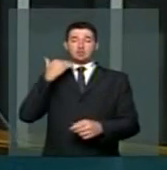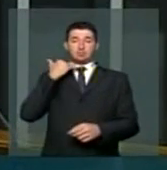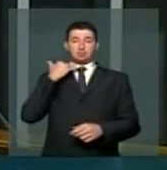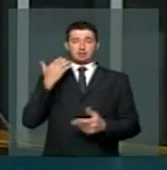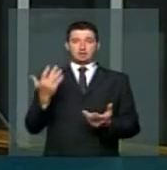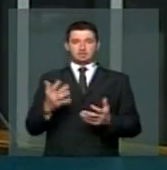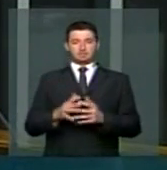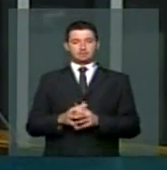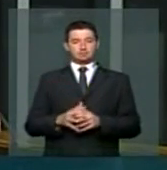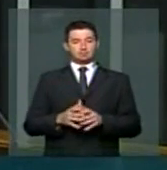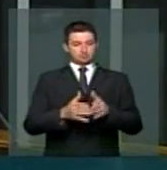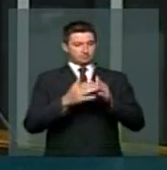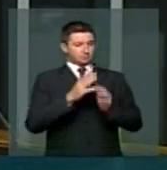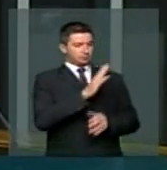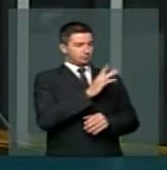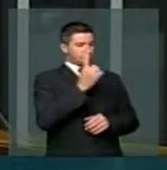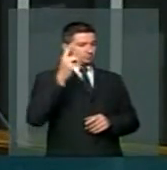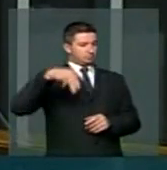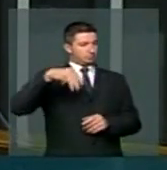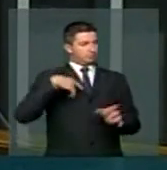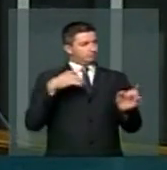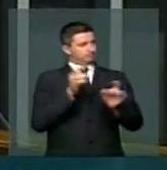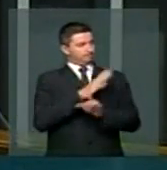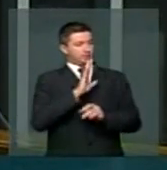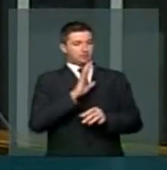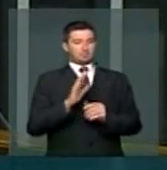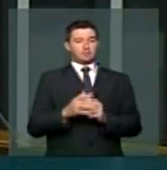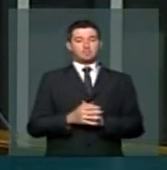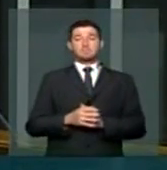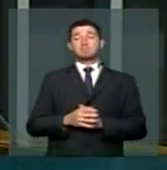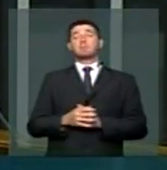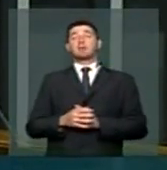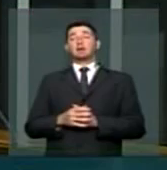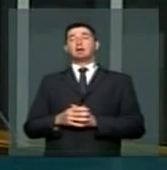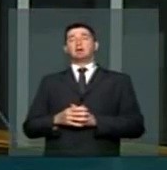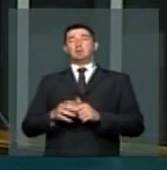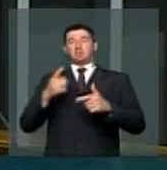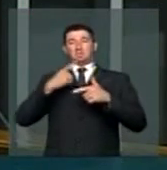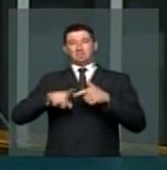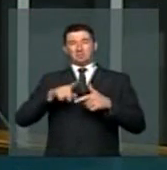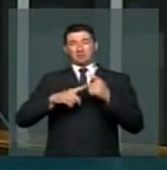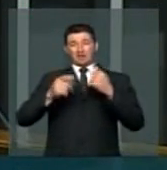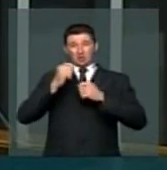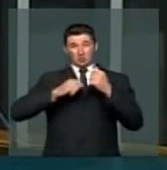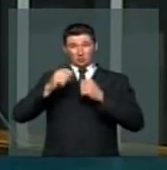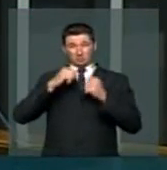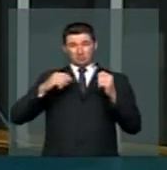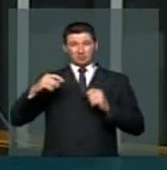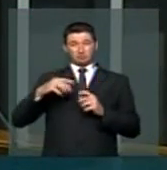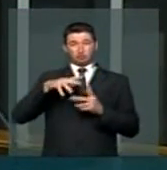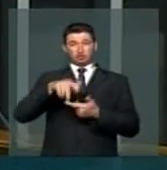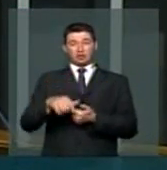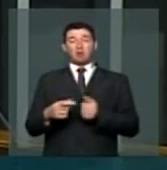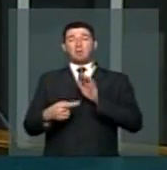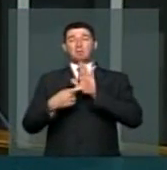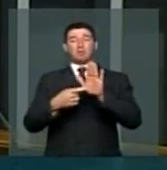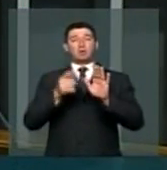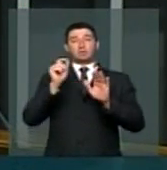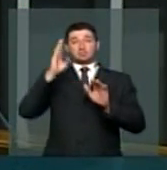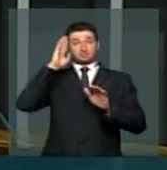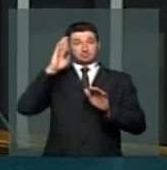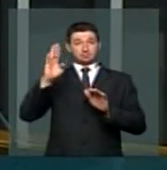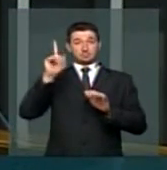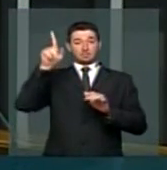Para concluir... Apenas um minuto para concluir o raciocínio. A crise externa, diariamente, aponta para um